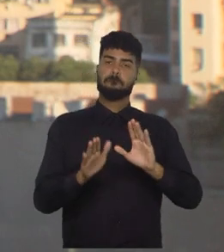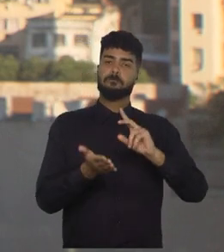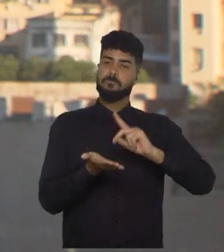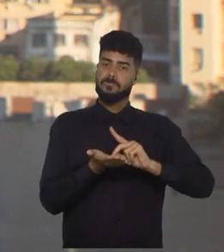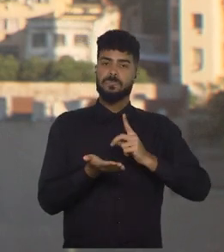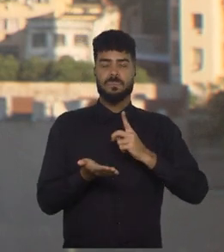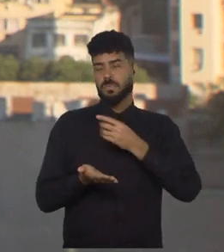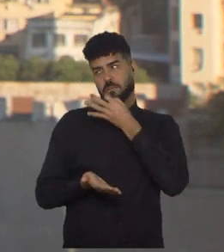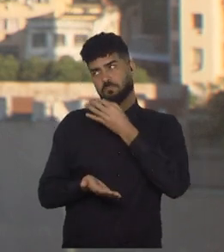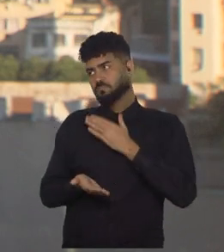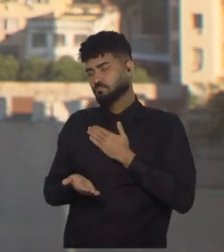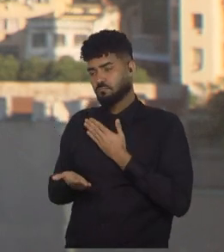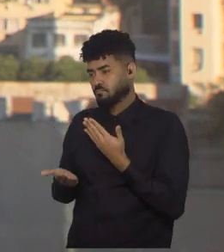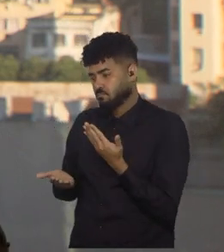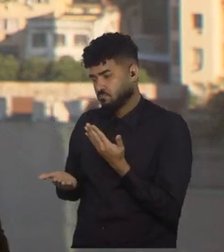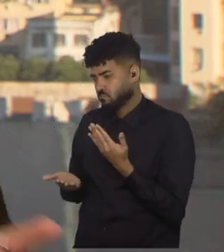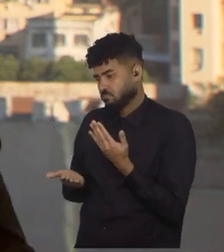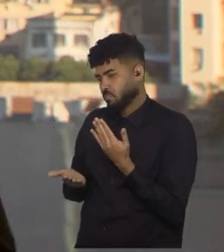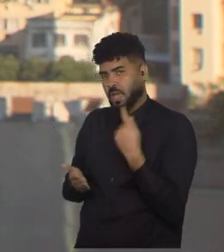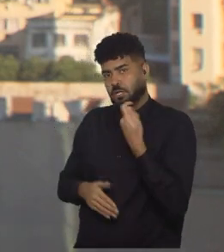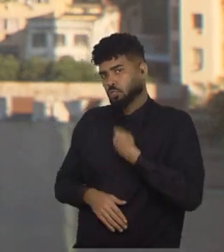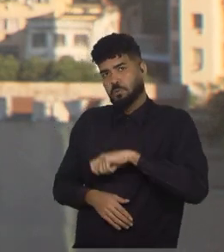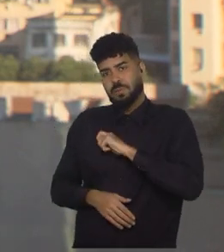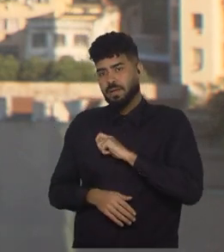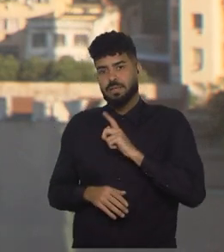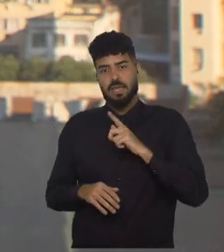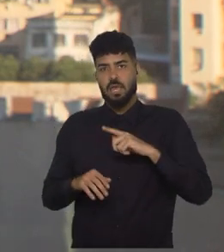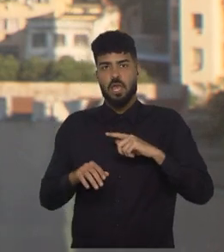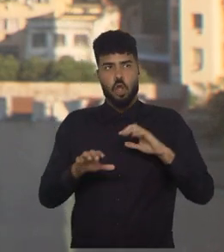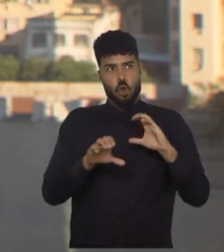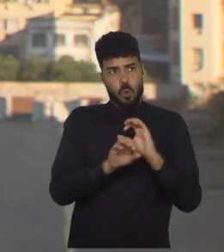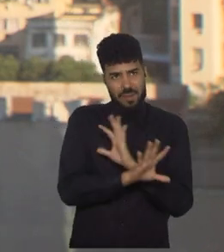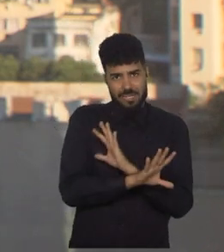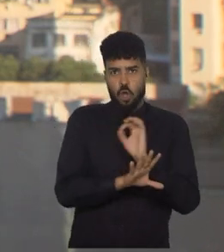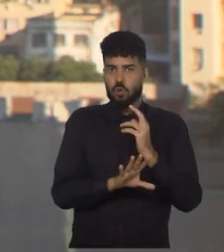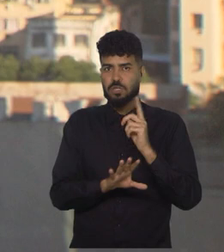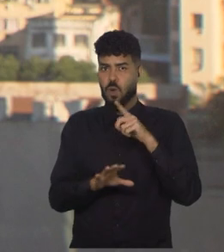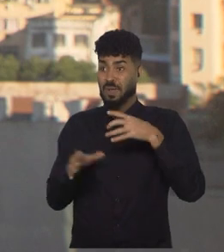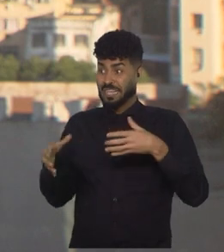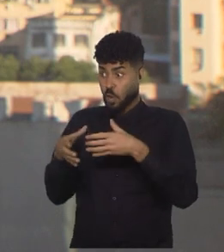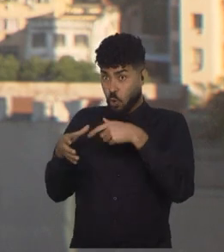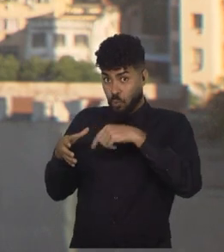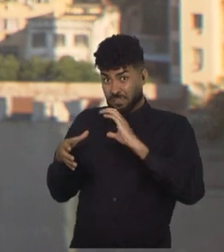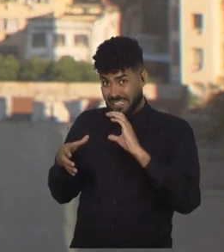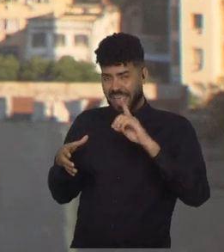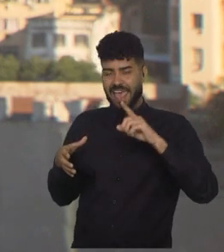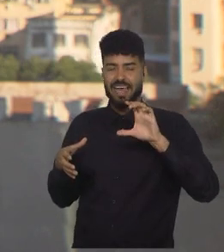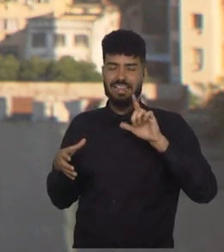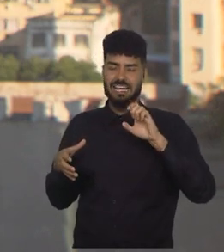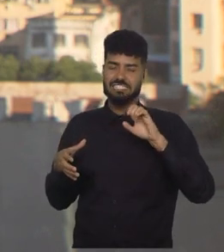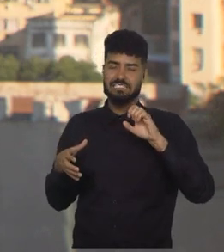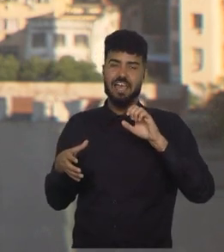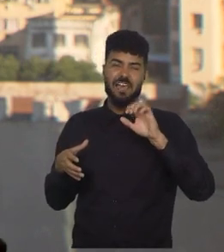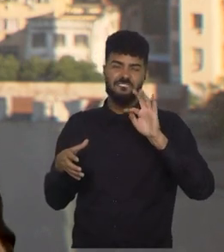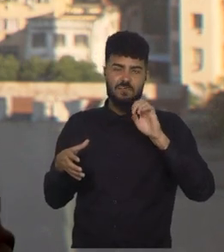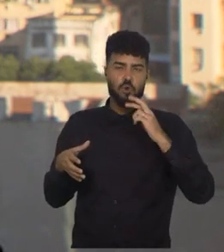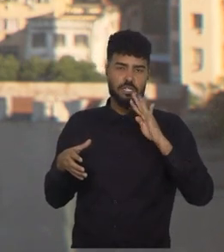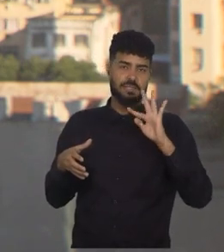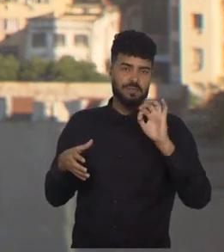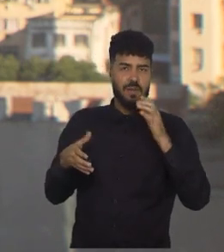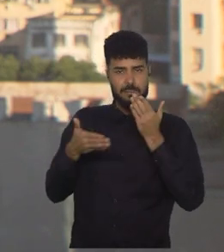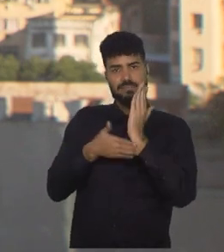é indiscutível que a Espanha, completa ou não, é favorita nesse grupo e eu vou desclassificar. Eu colocaria